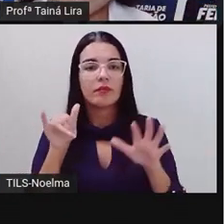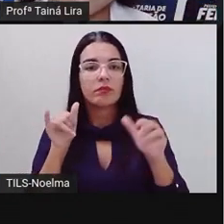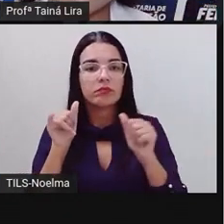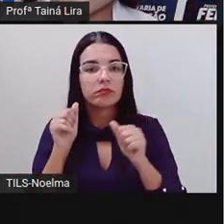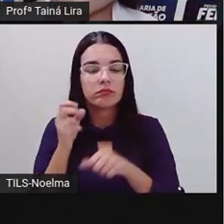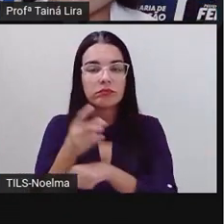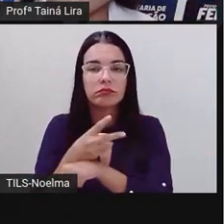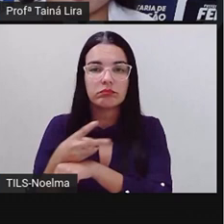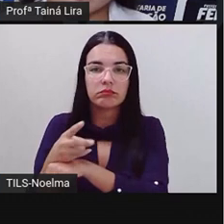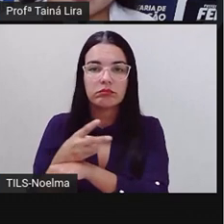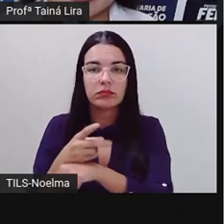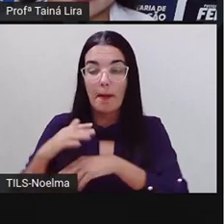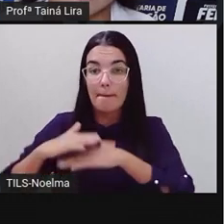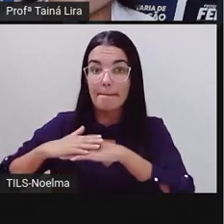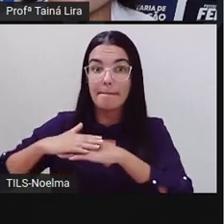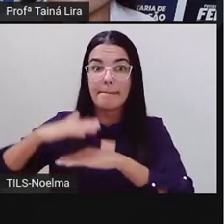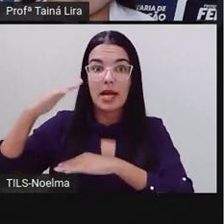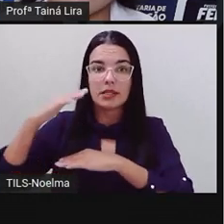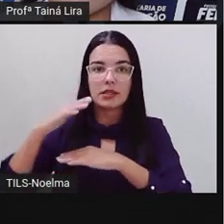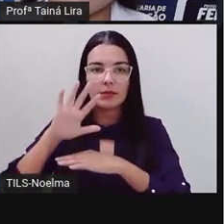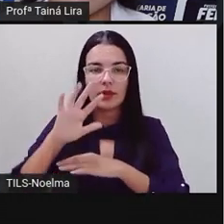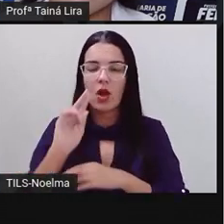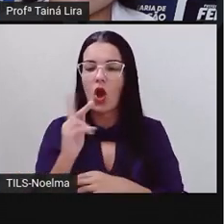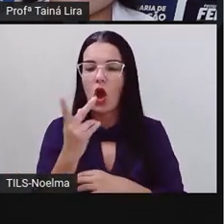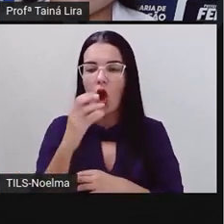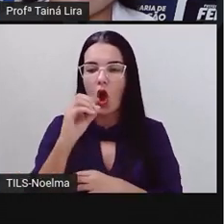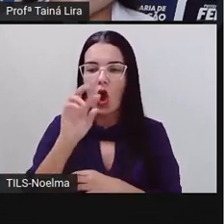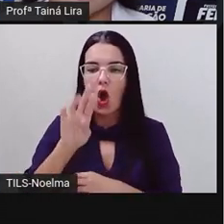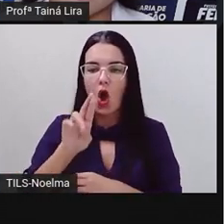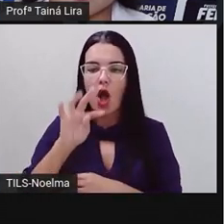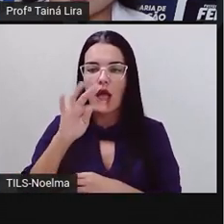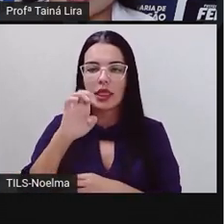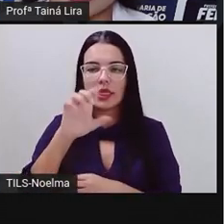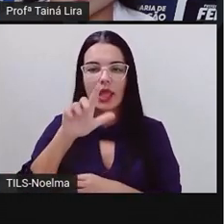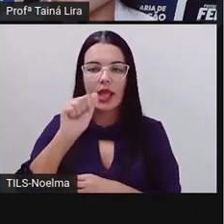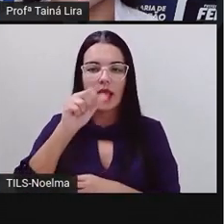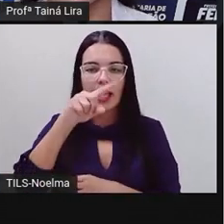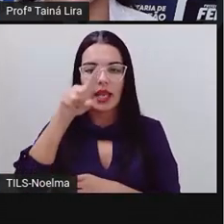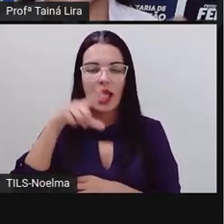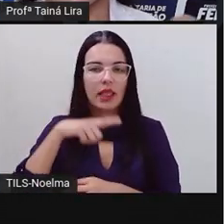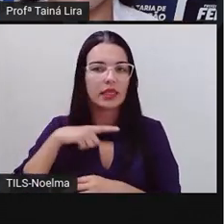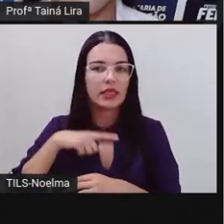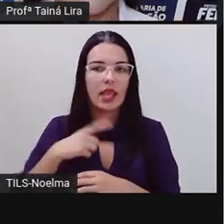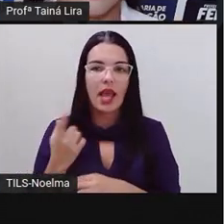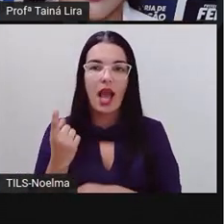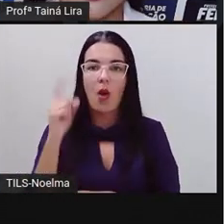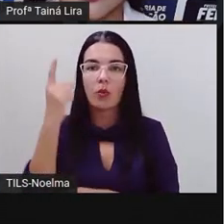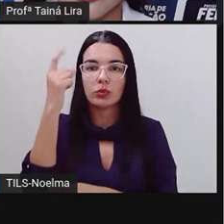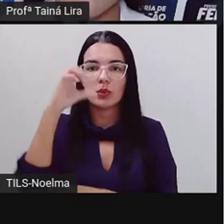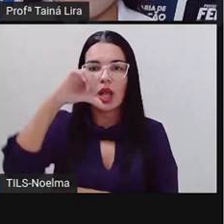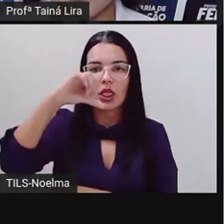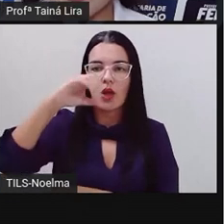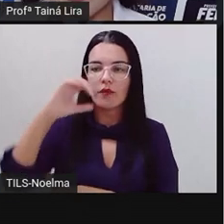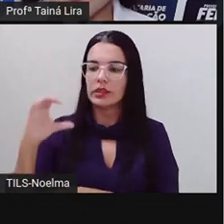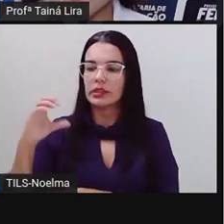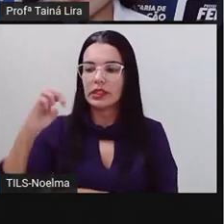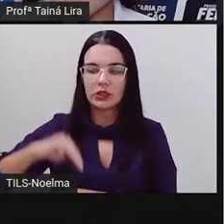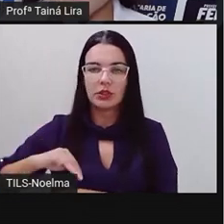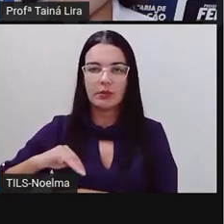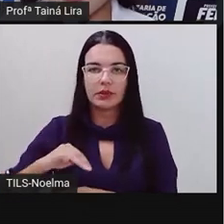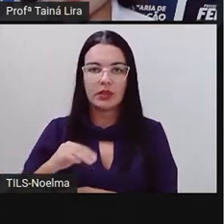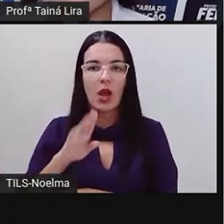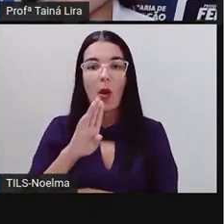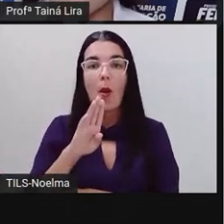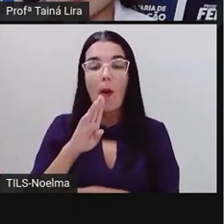tamanho máximo. Então, o hortelã, ele no máximo alcança aí, 90 centímetros. O bordo, máximo que ele vai é 15.